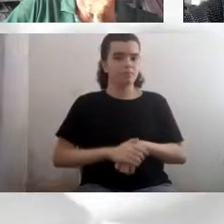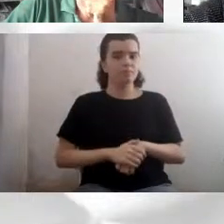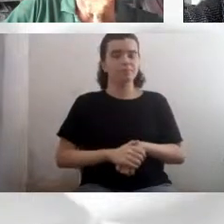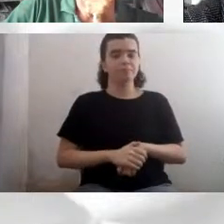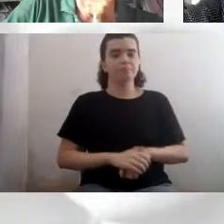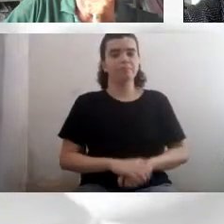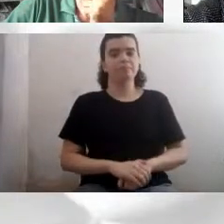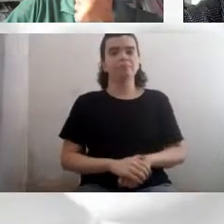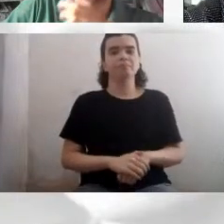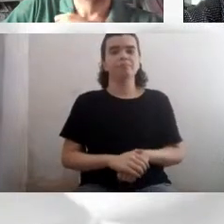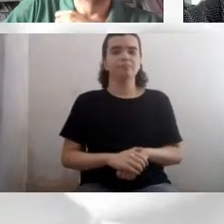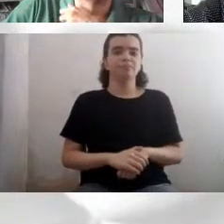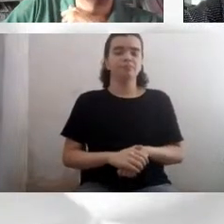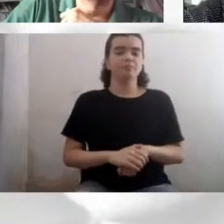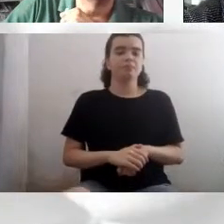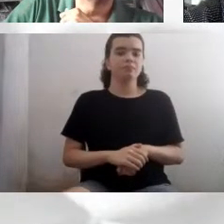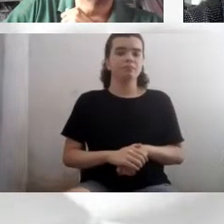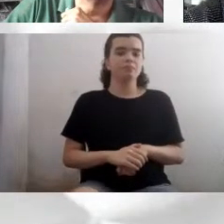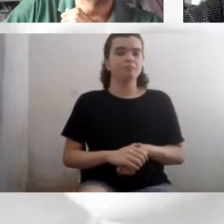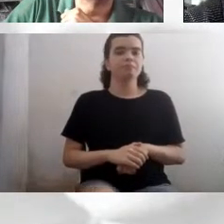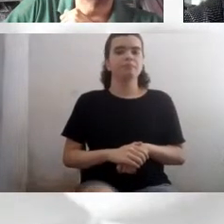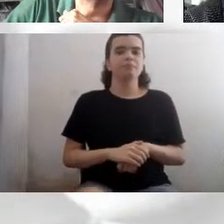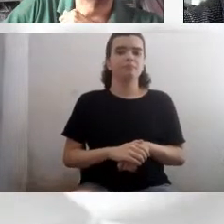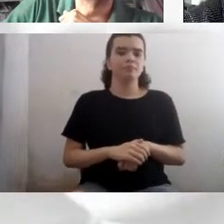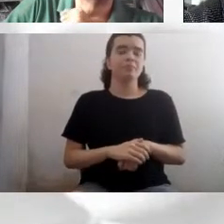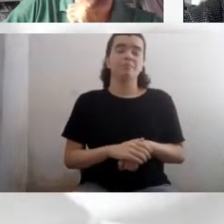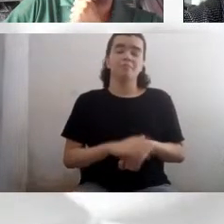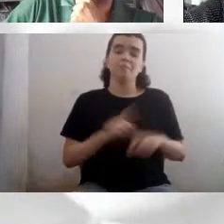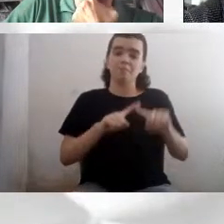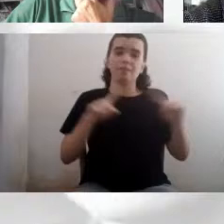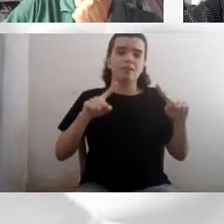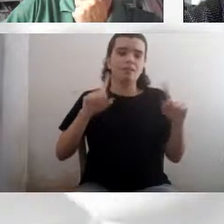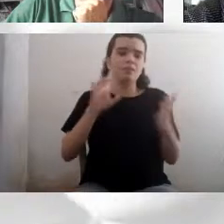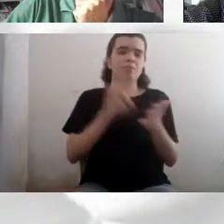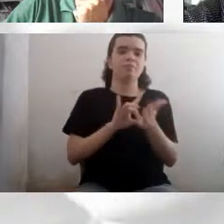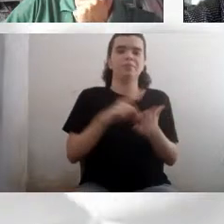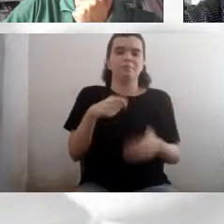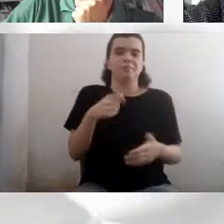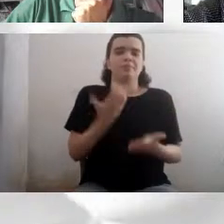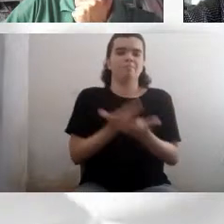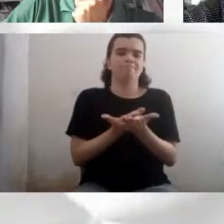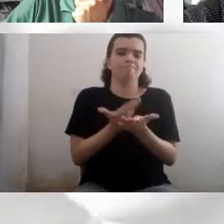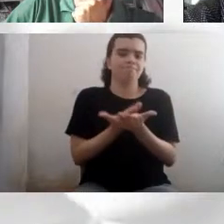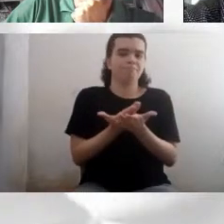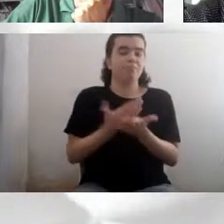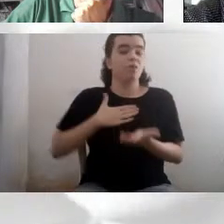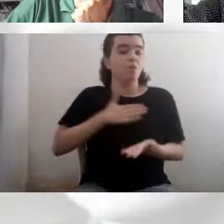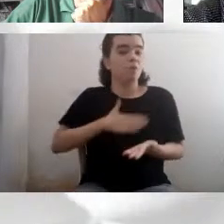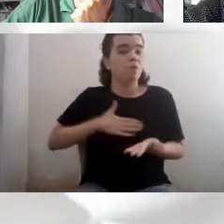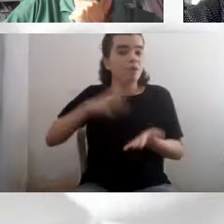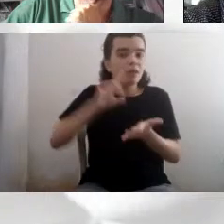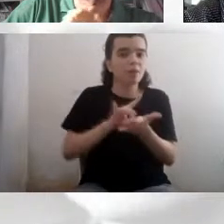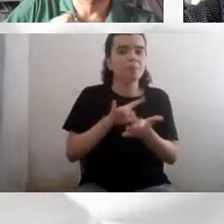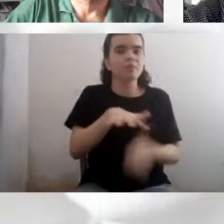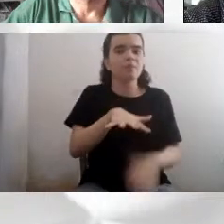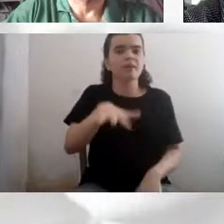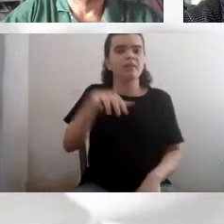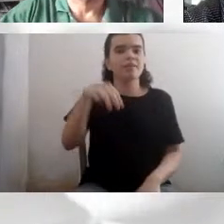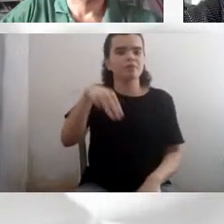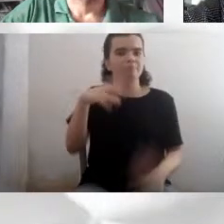da física, mas tem que gostar muito de matemática, física e computação. essa minha